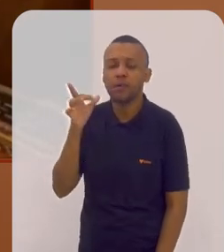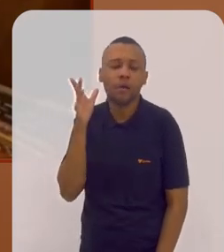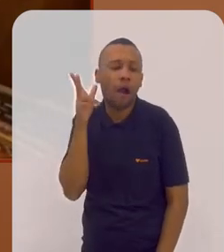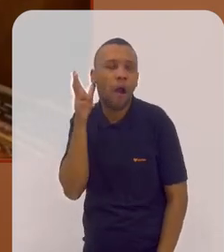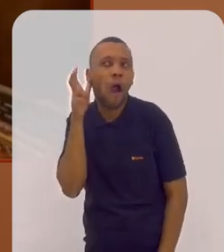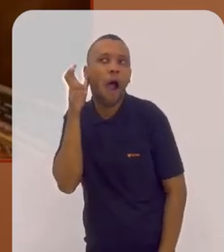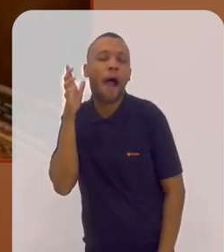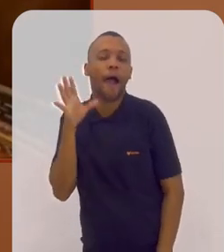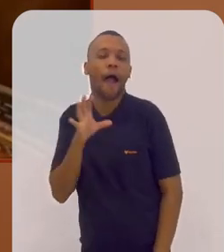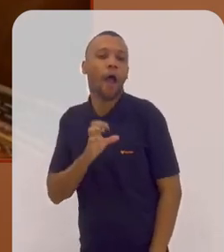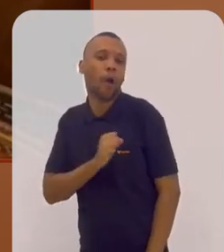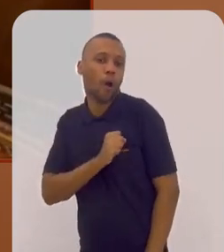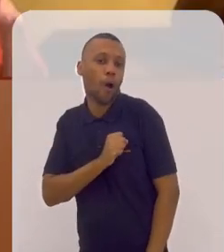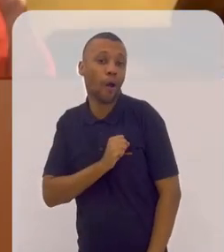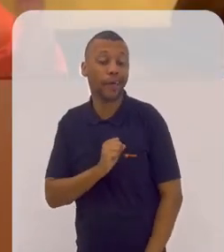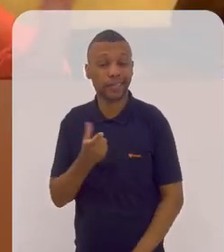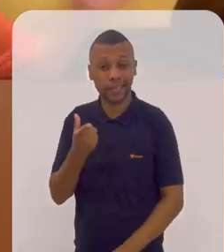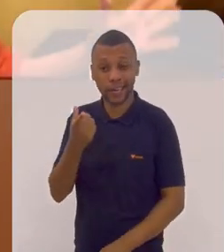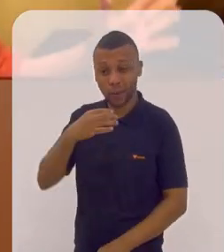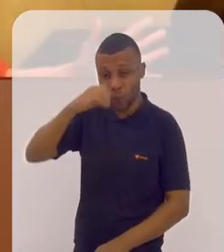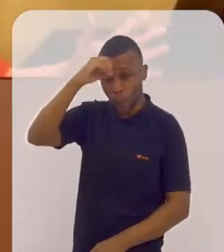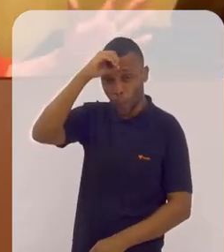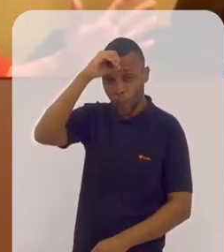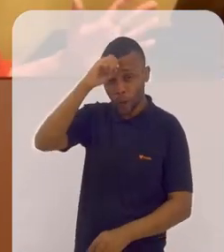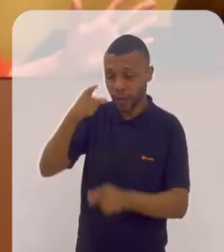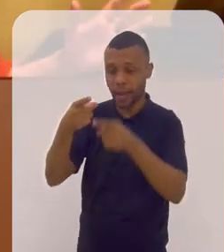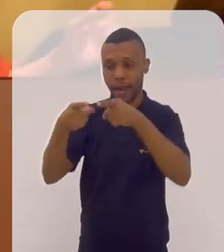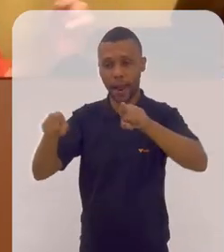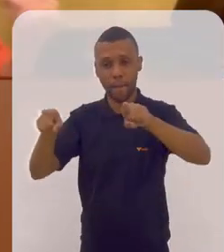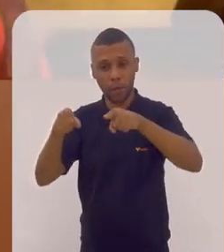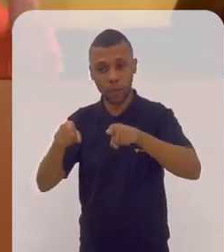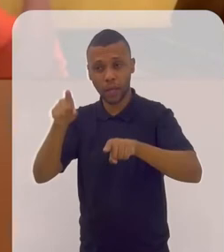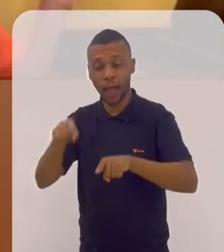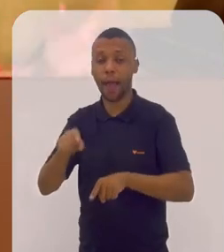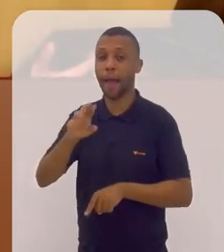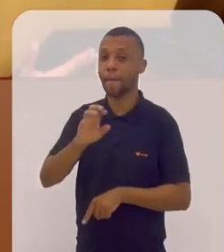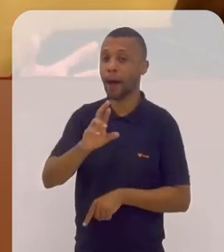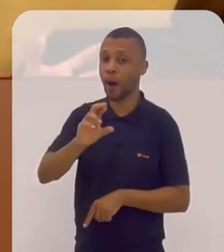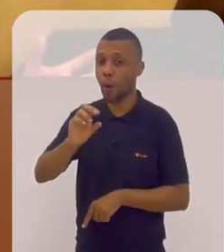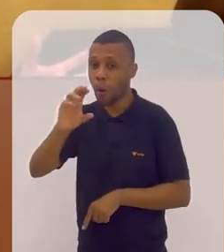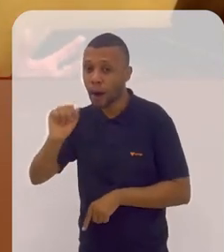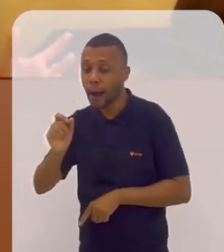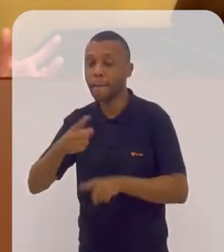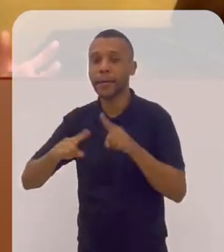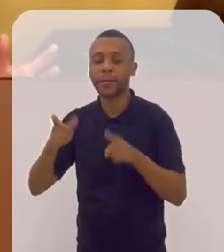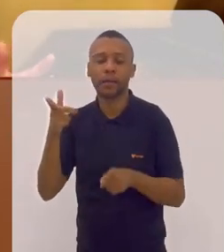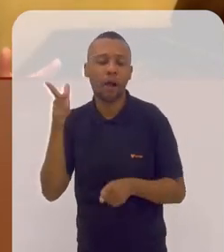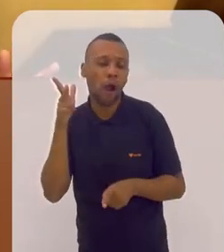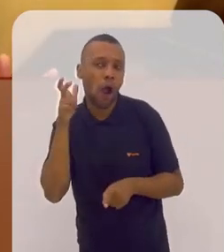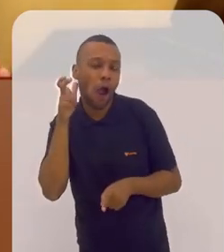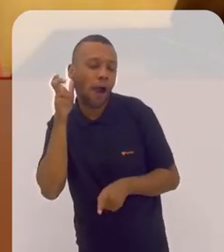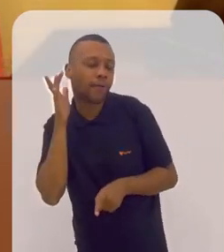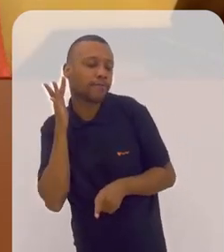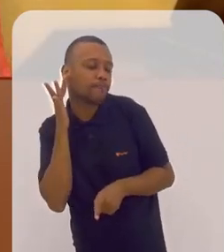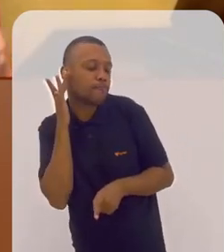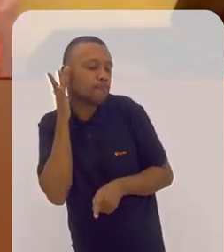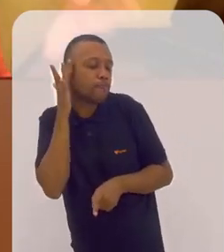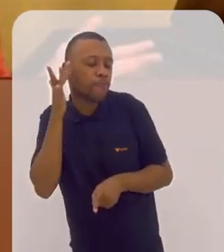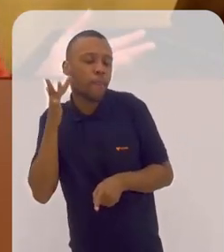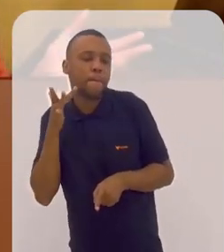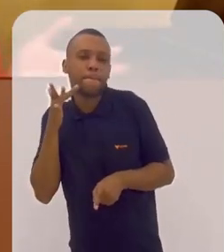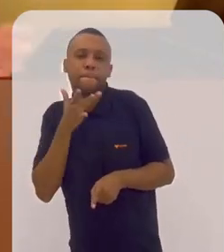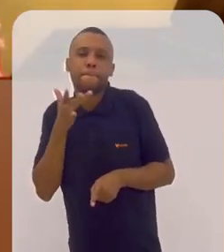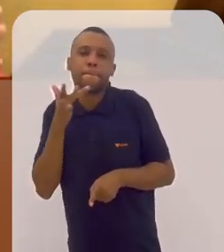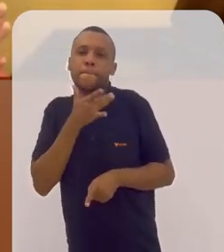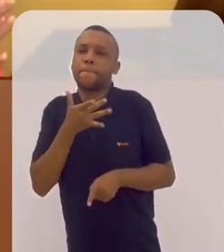Todo mundo gosta. Pode não saber que é música barroca, pode nunca ter ouvido, mas aquilo entra no ouvido e aquilo